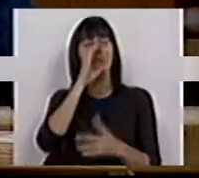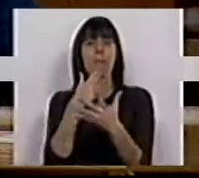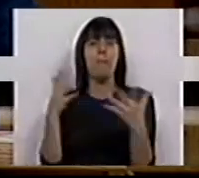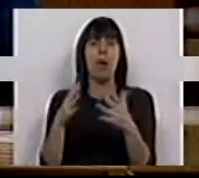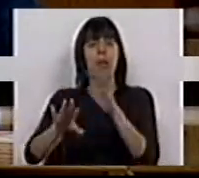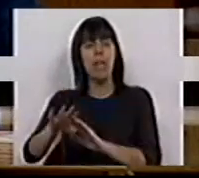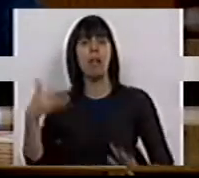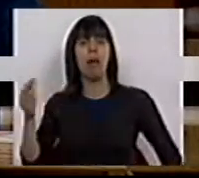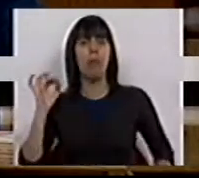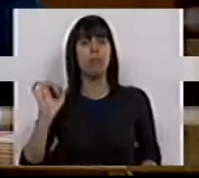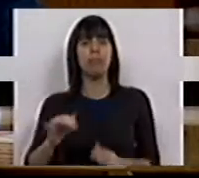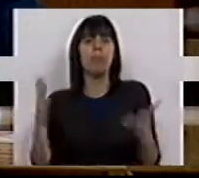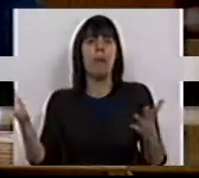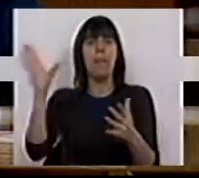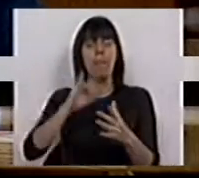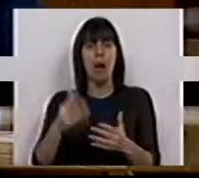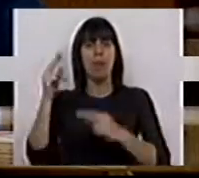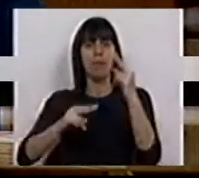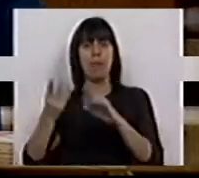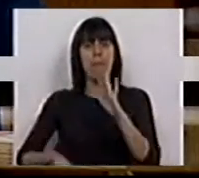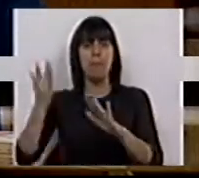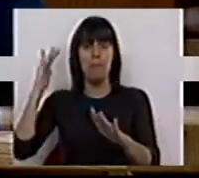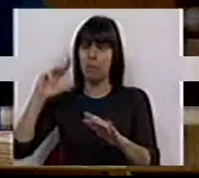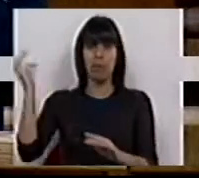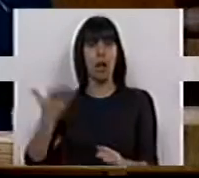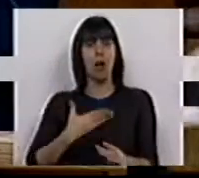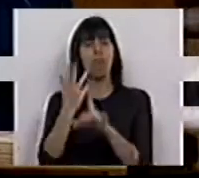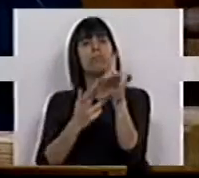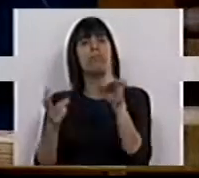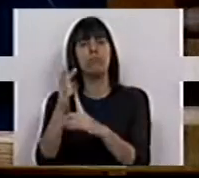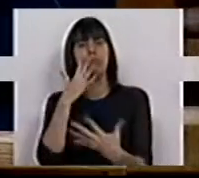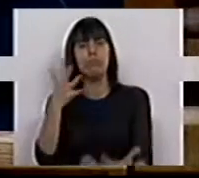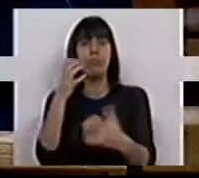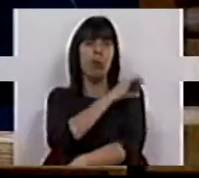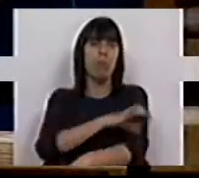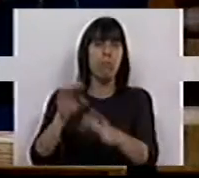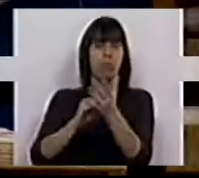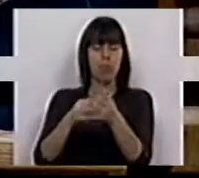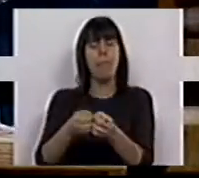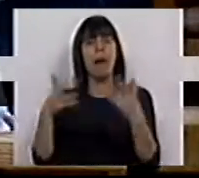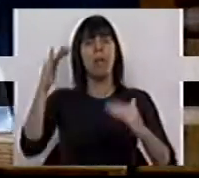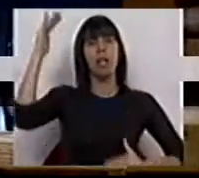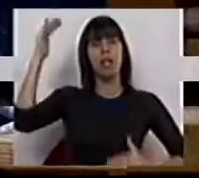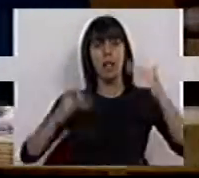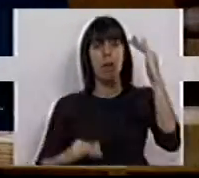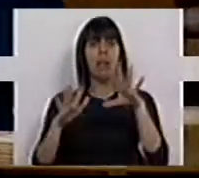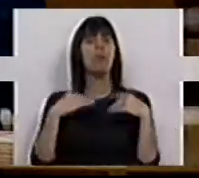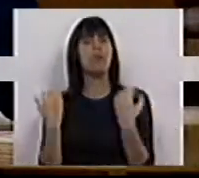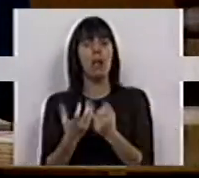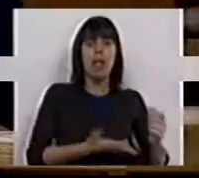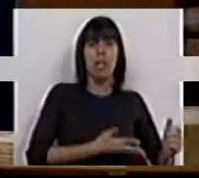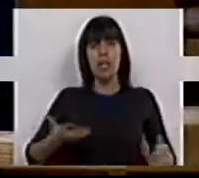maioria de direita. Maior carga fiscal de sempre, aumento acentuado da pobreza, crescente desigualdade social,